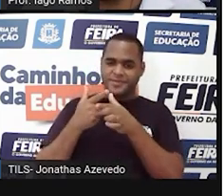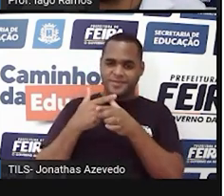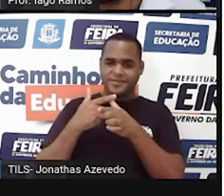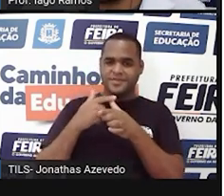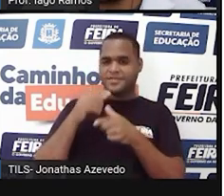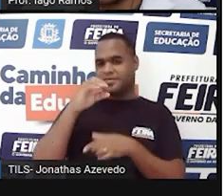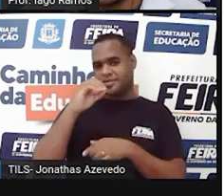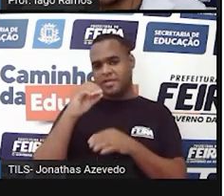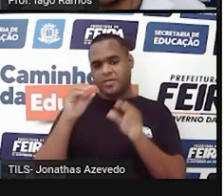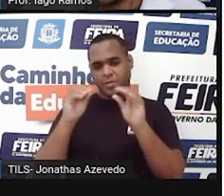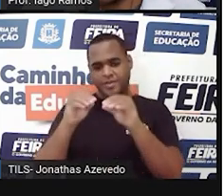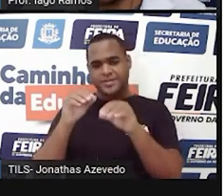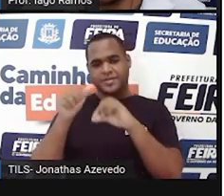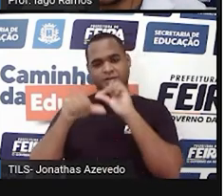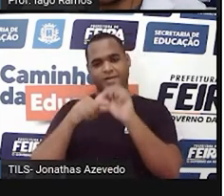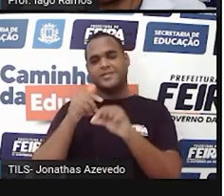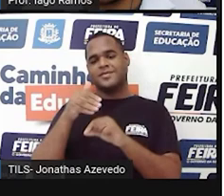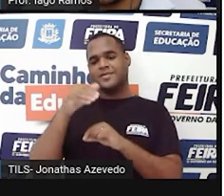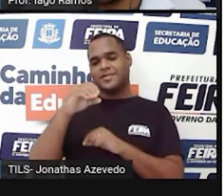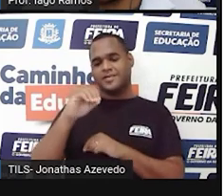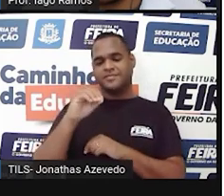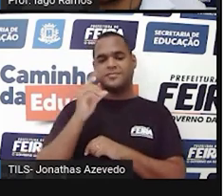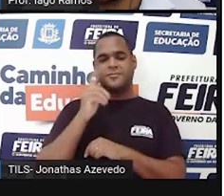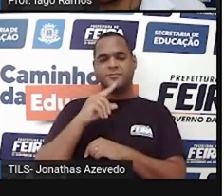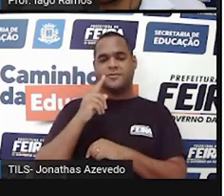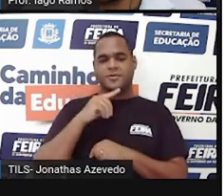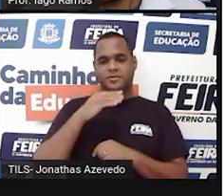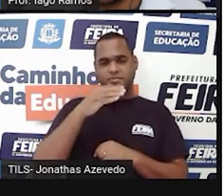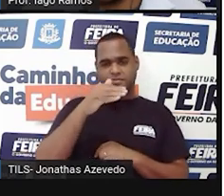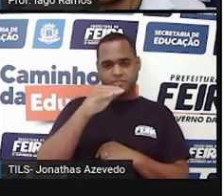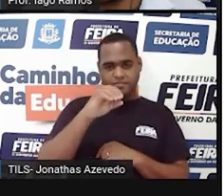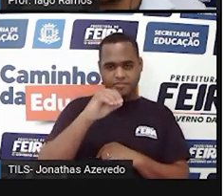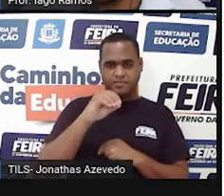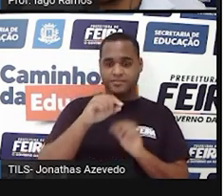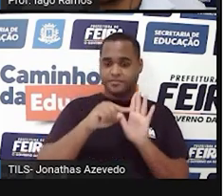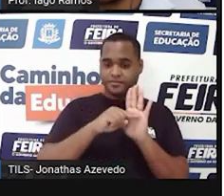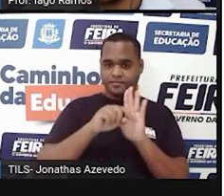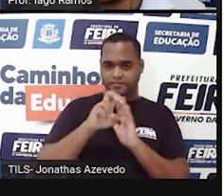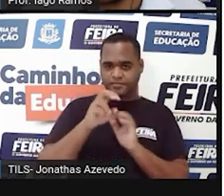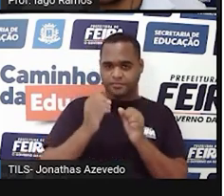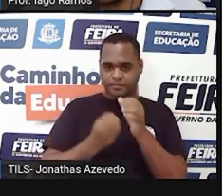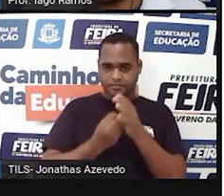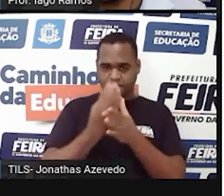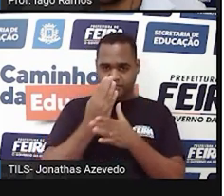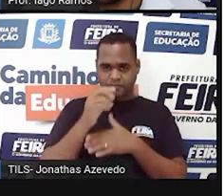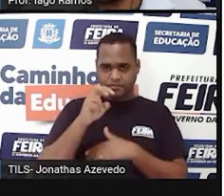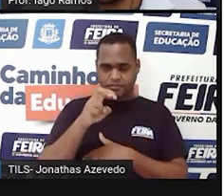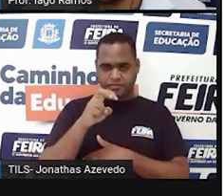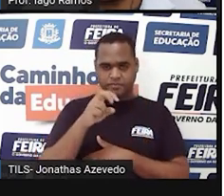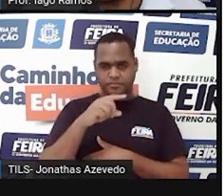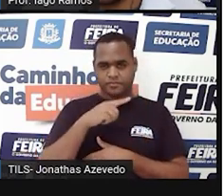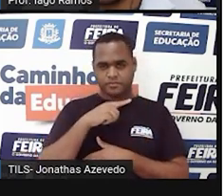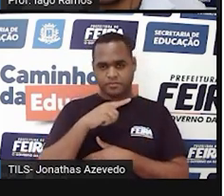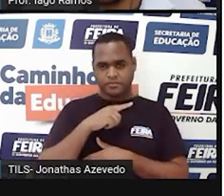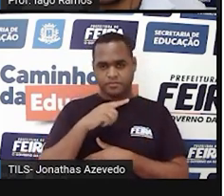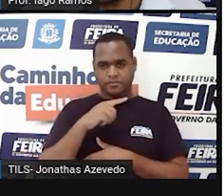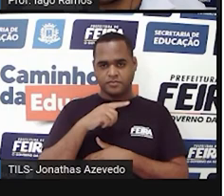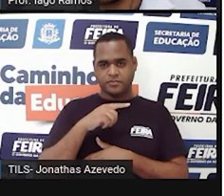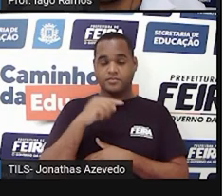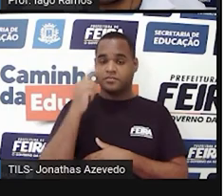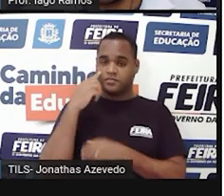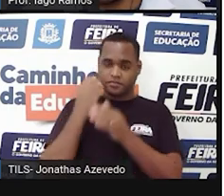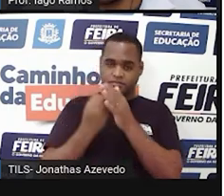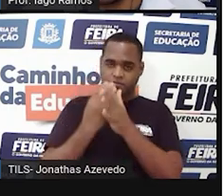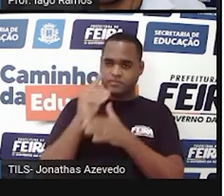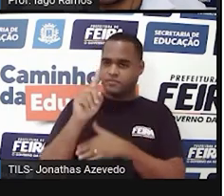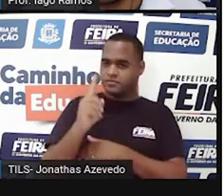no 0 e vira um 10. 10 menos 5, aparece um 5 aqui, a vírgula, né, ela aparece